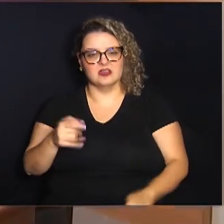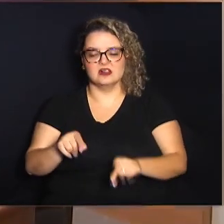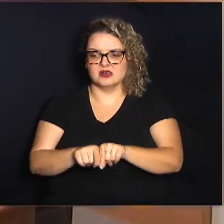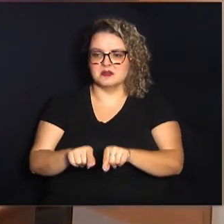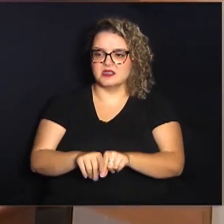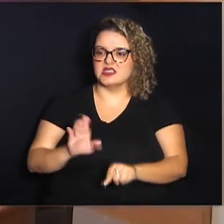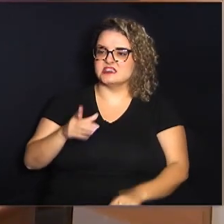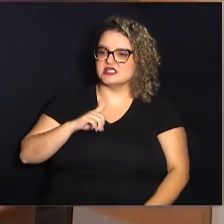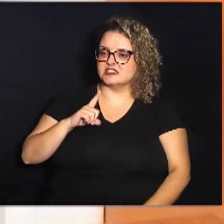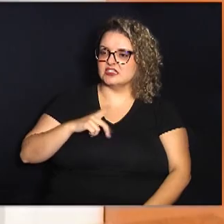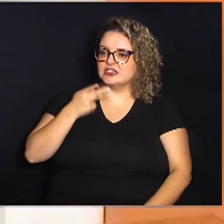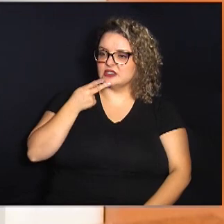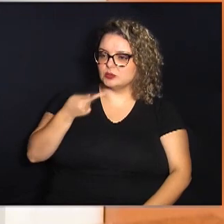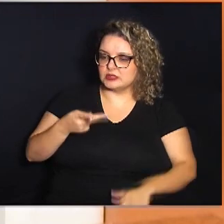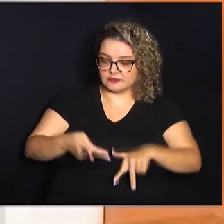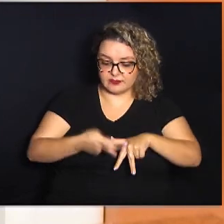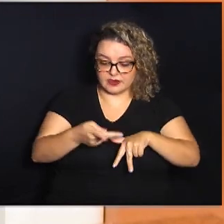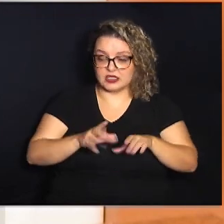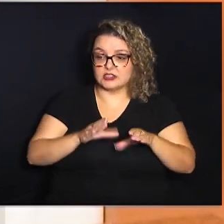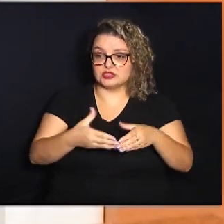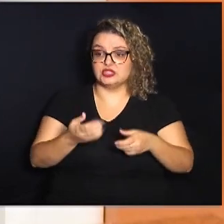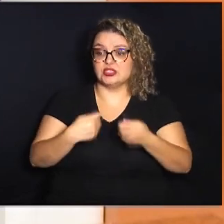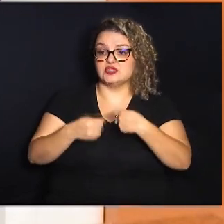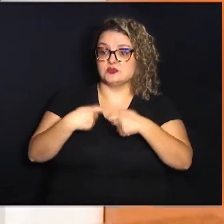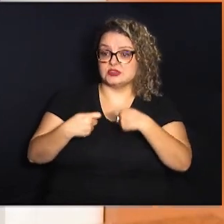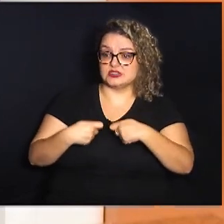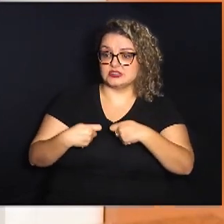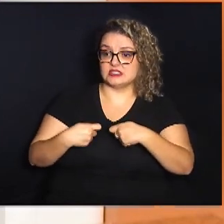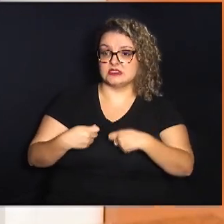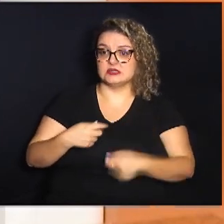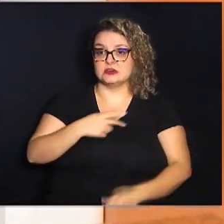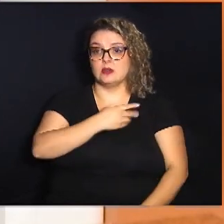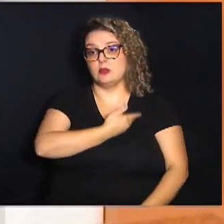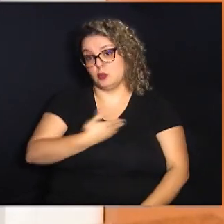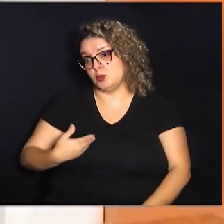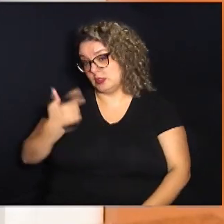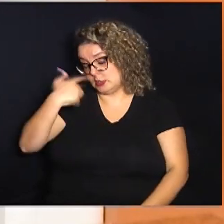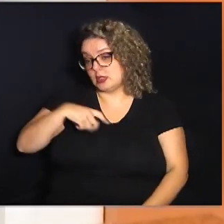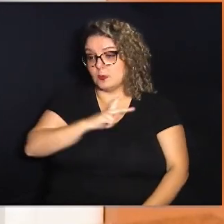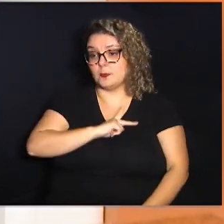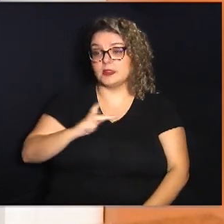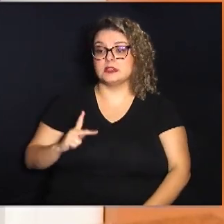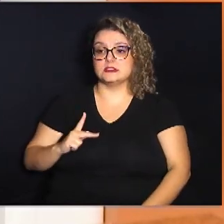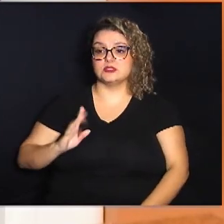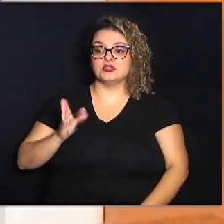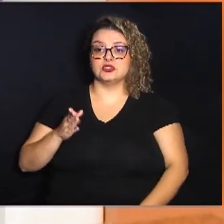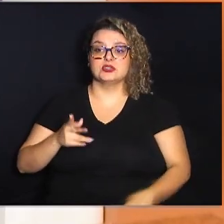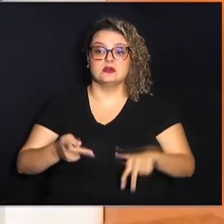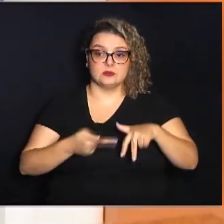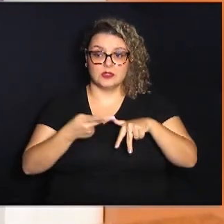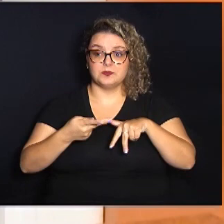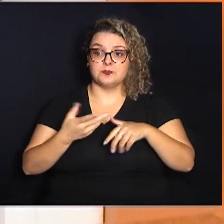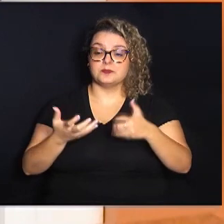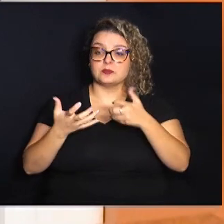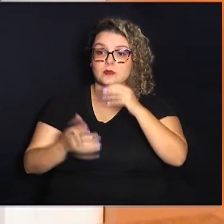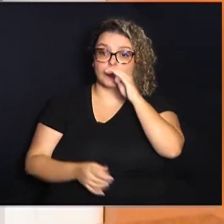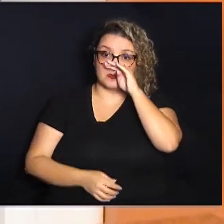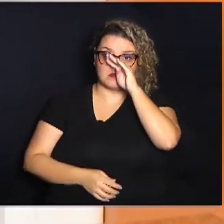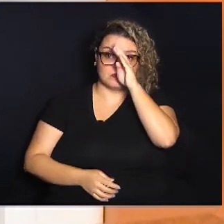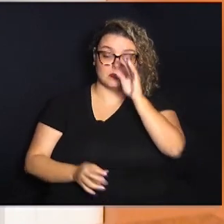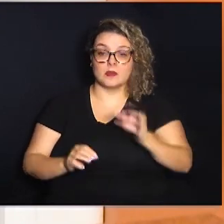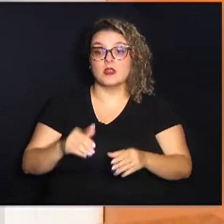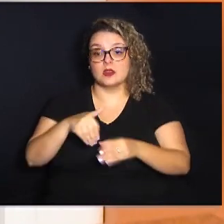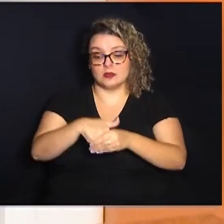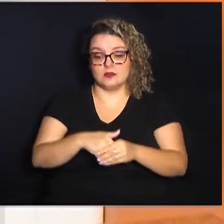parecer favorável na Comissão de Administração Pública, da qual eu presido. Eu já dei esse parecer e quero acompanhar